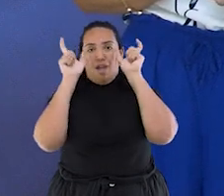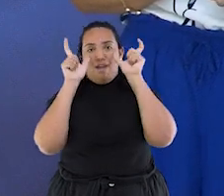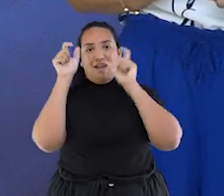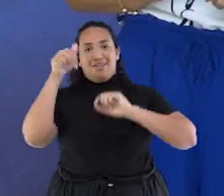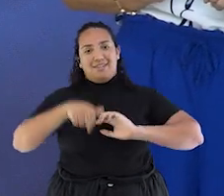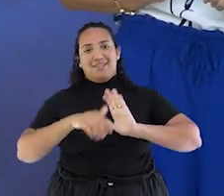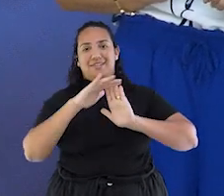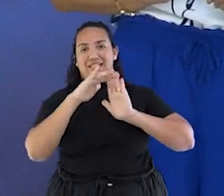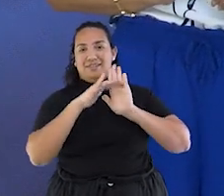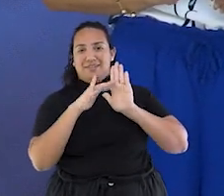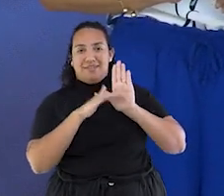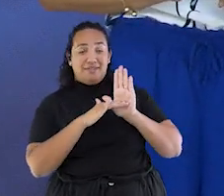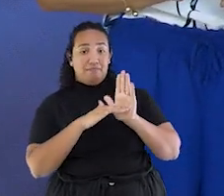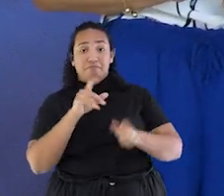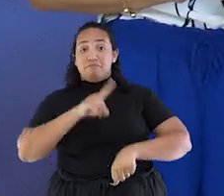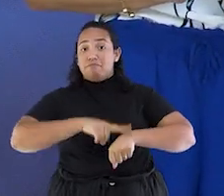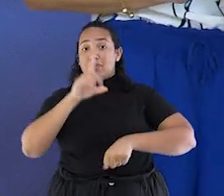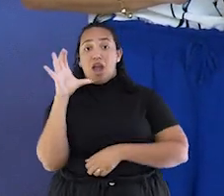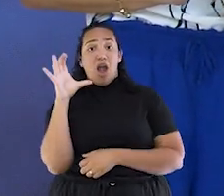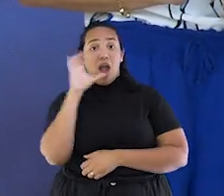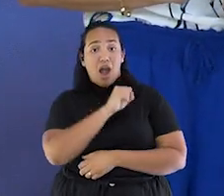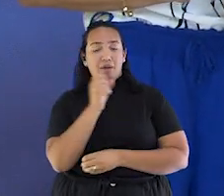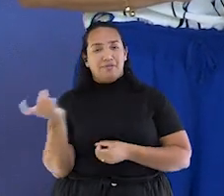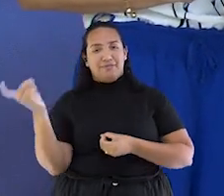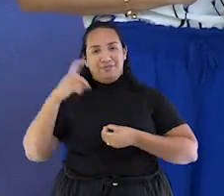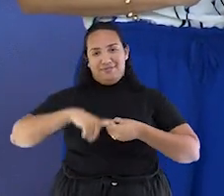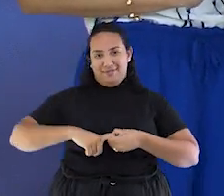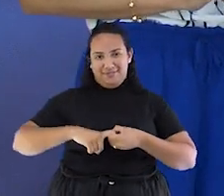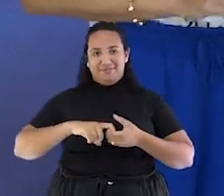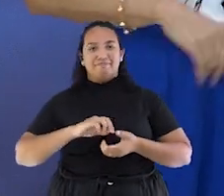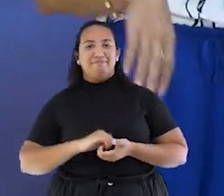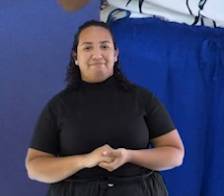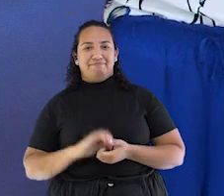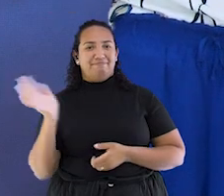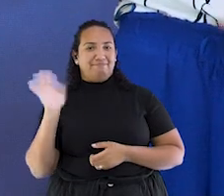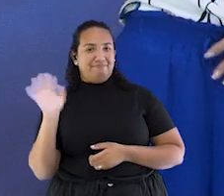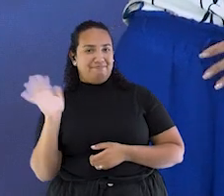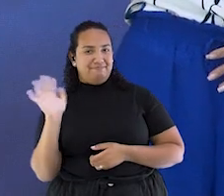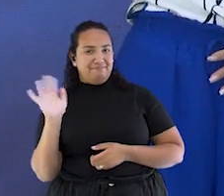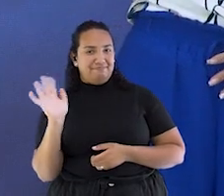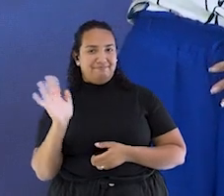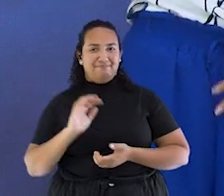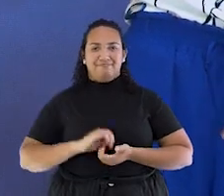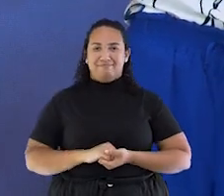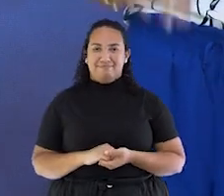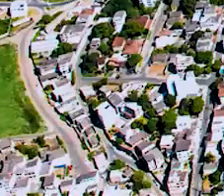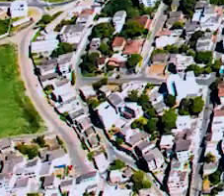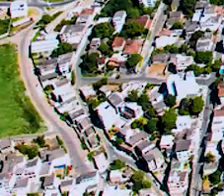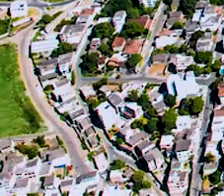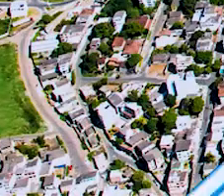aqui em nossa programação, que a qualquer momento estaremos de volta e até já!